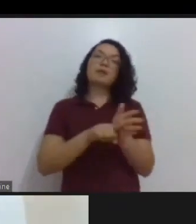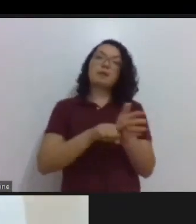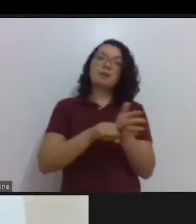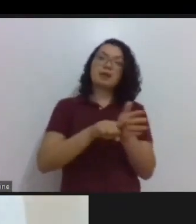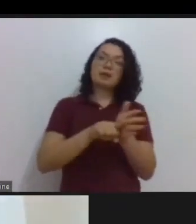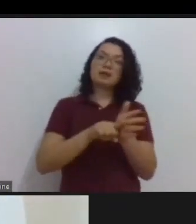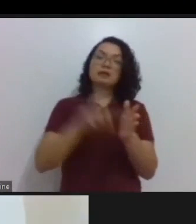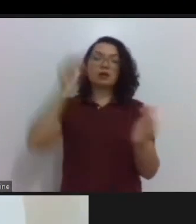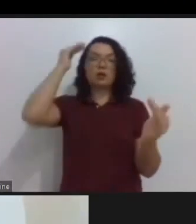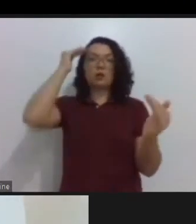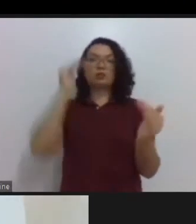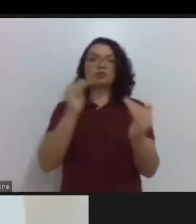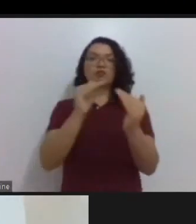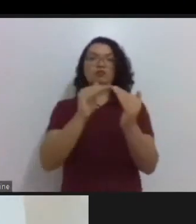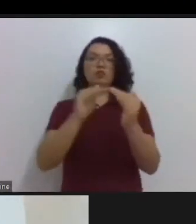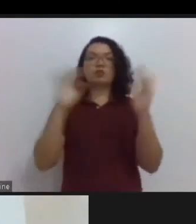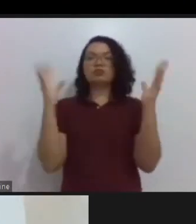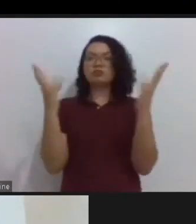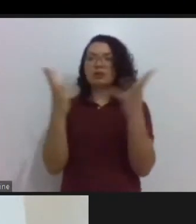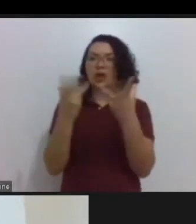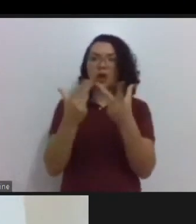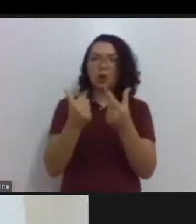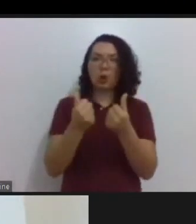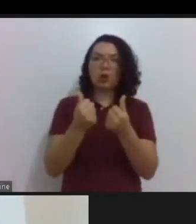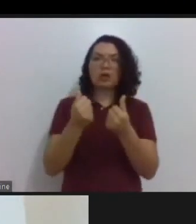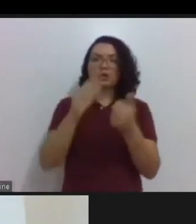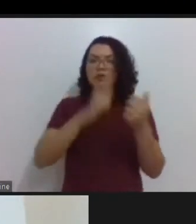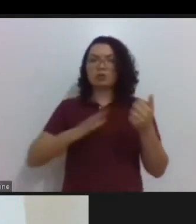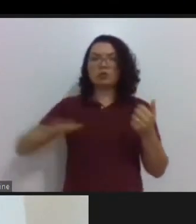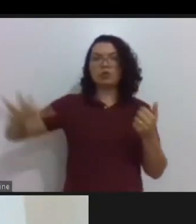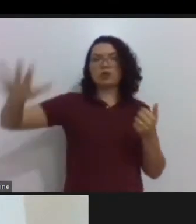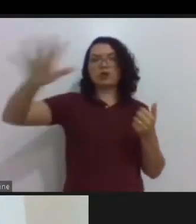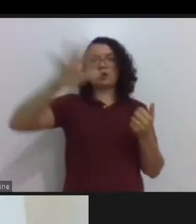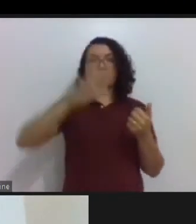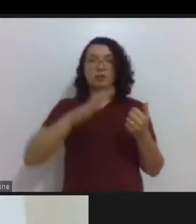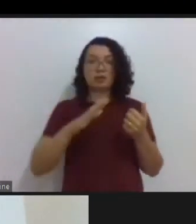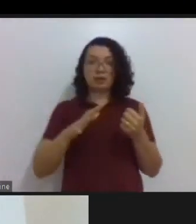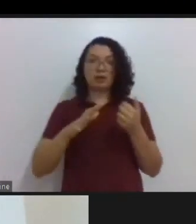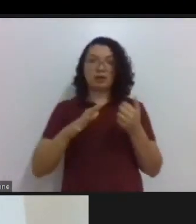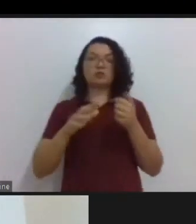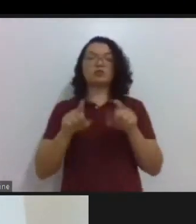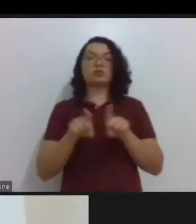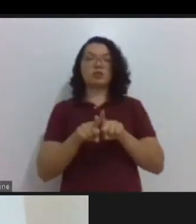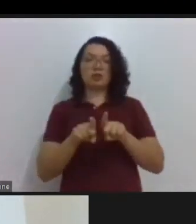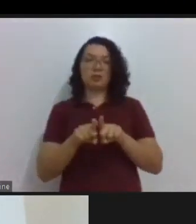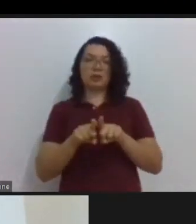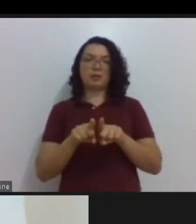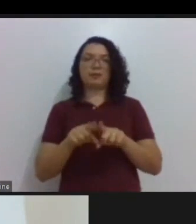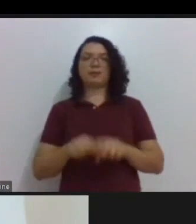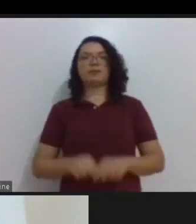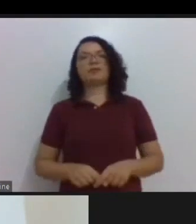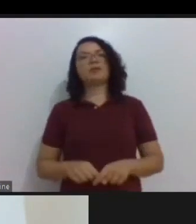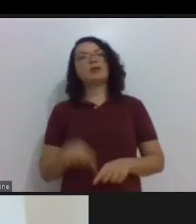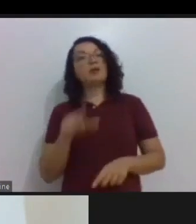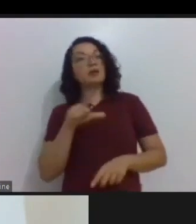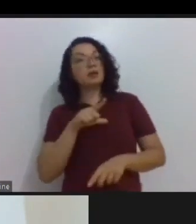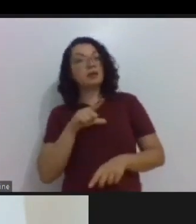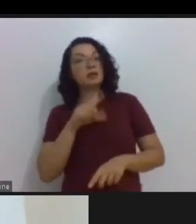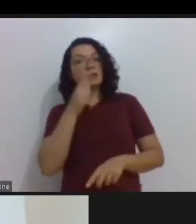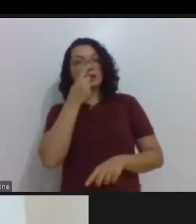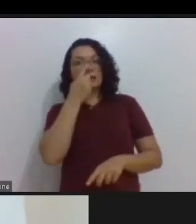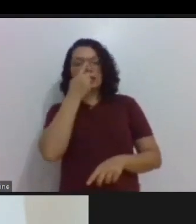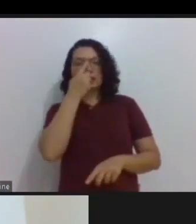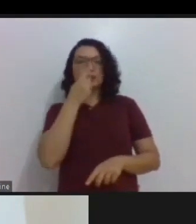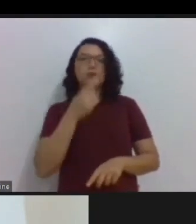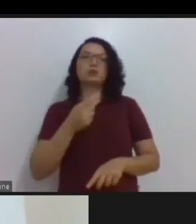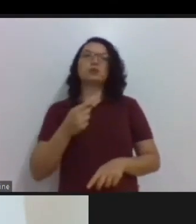ambiental, vento, sol, luz, energia e suas implicações nos projetos. Temos uma colaboração aqui com o Brasil já há algum